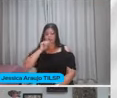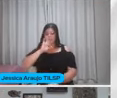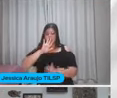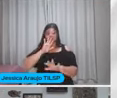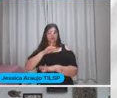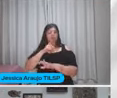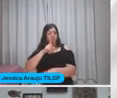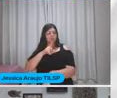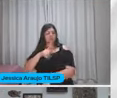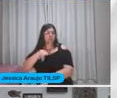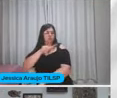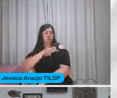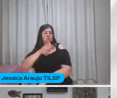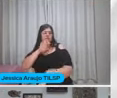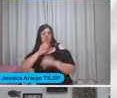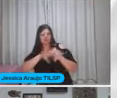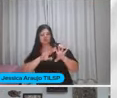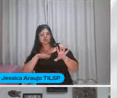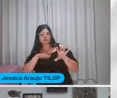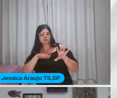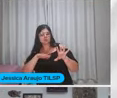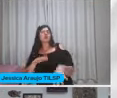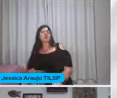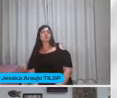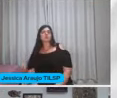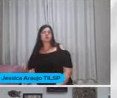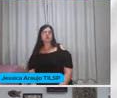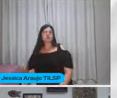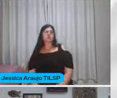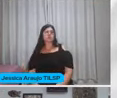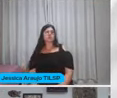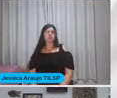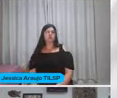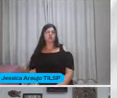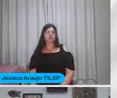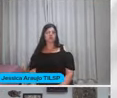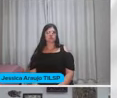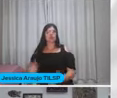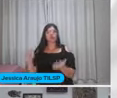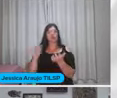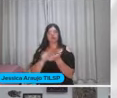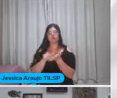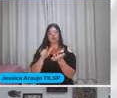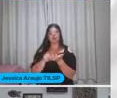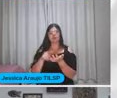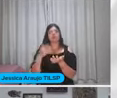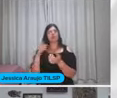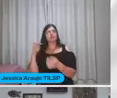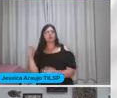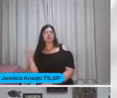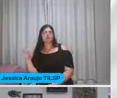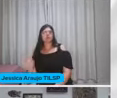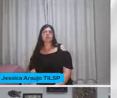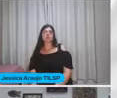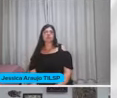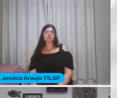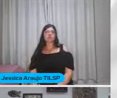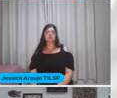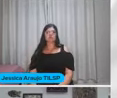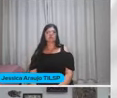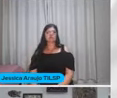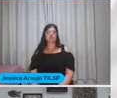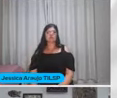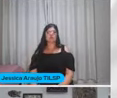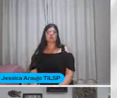pequenininhas Mesmo na educação infantil Às vezes A gente não faz aquela coisa De folhinha Da matemática Será que eu posso Navarar uma